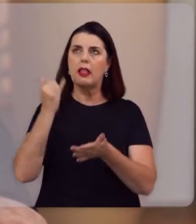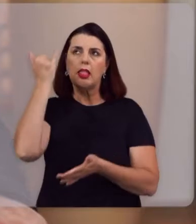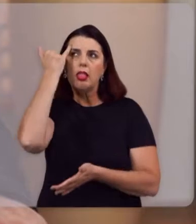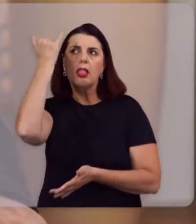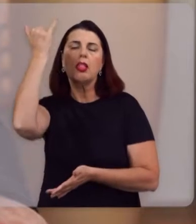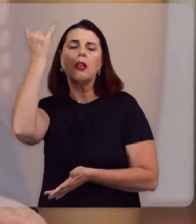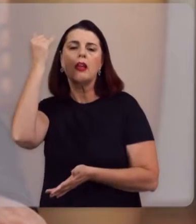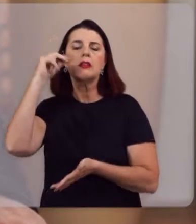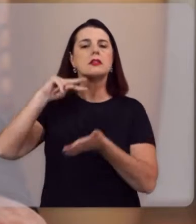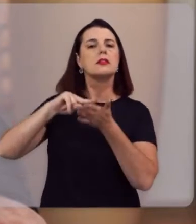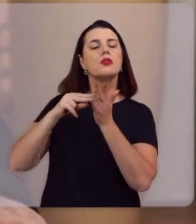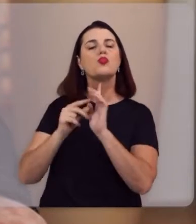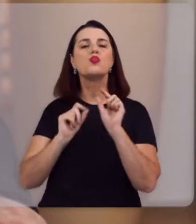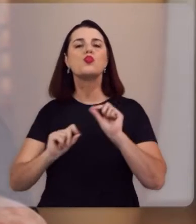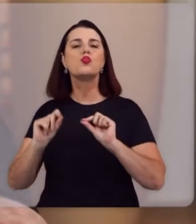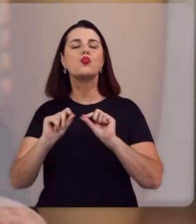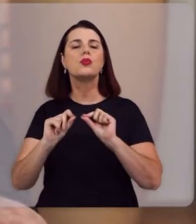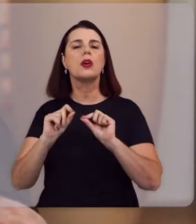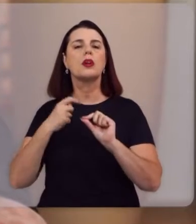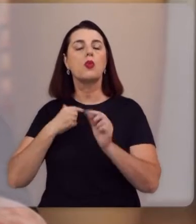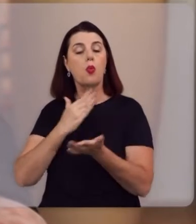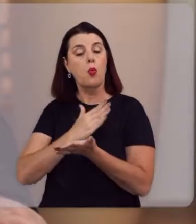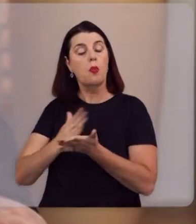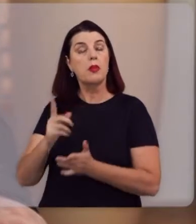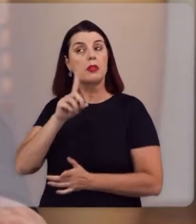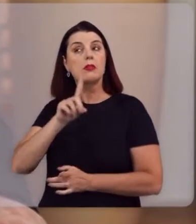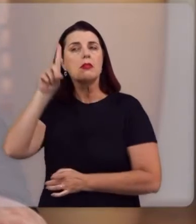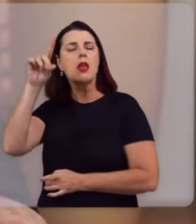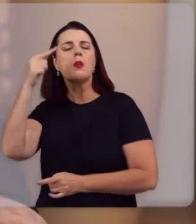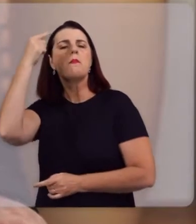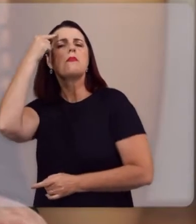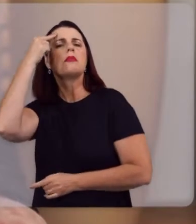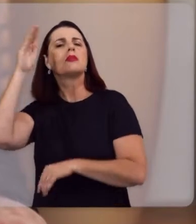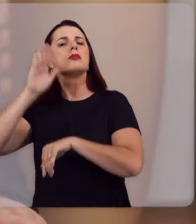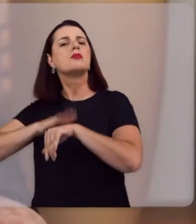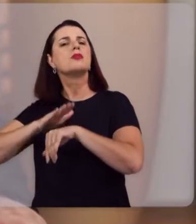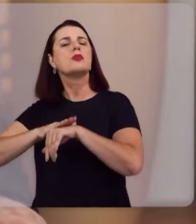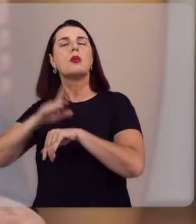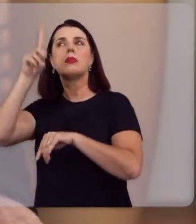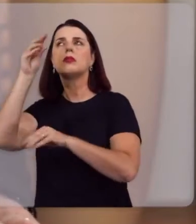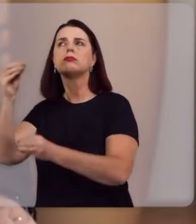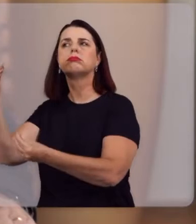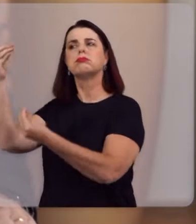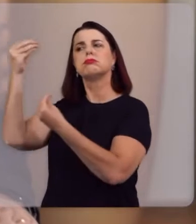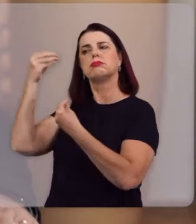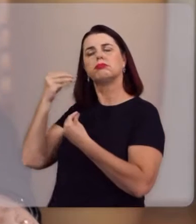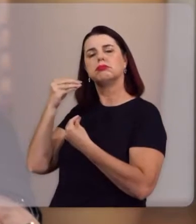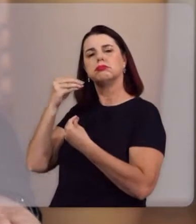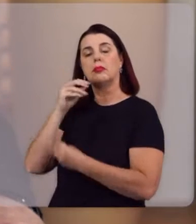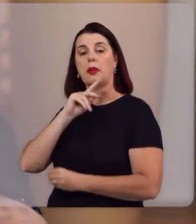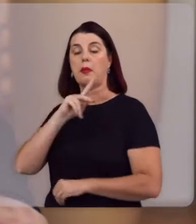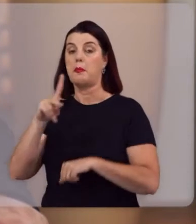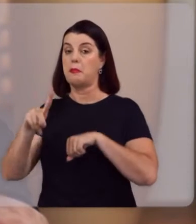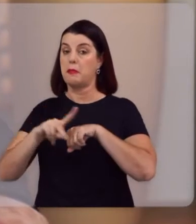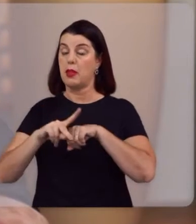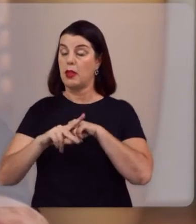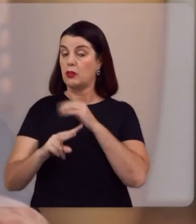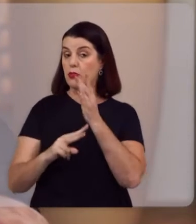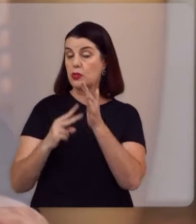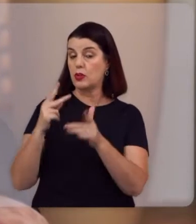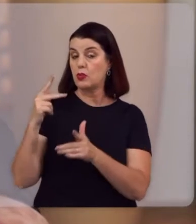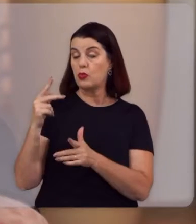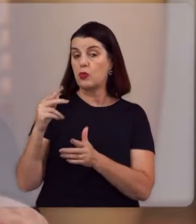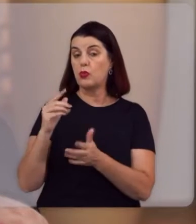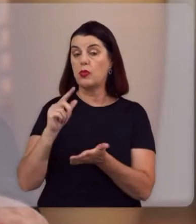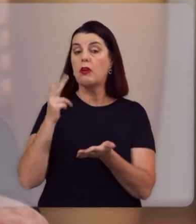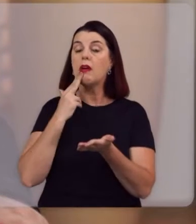significa que ela foi originada em Deus. Ela veio de Deus pra nós. E o apóstolo Pedro, na segunda carta